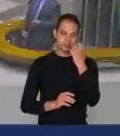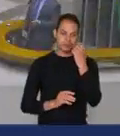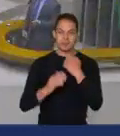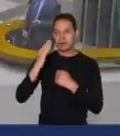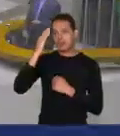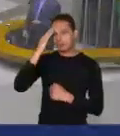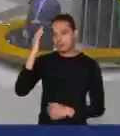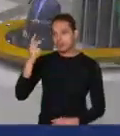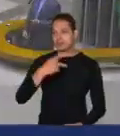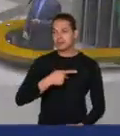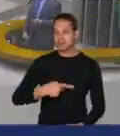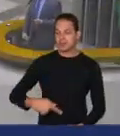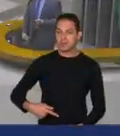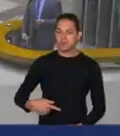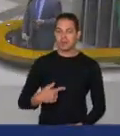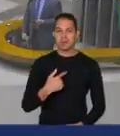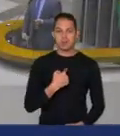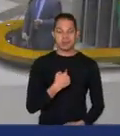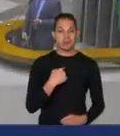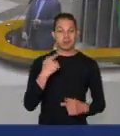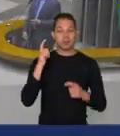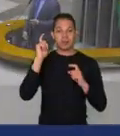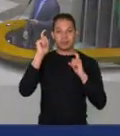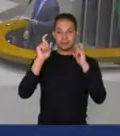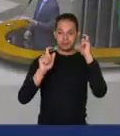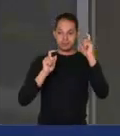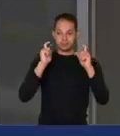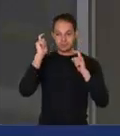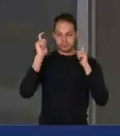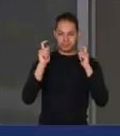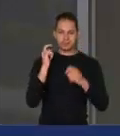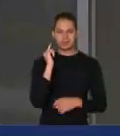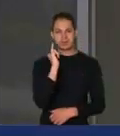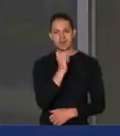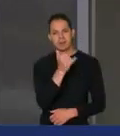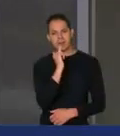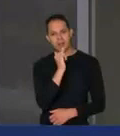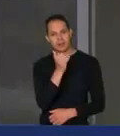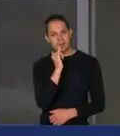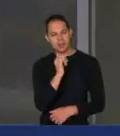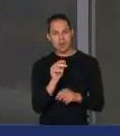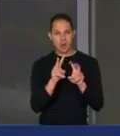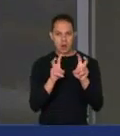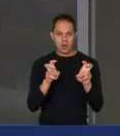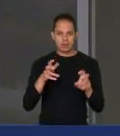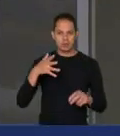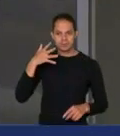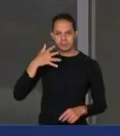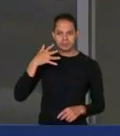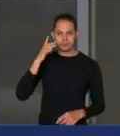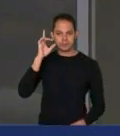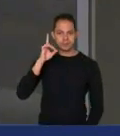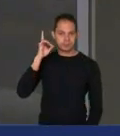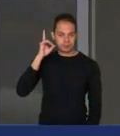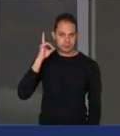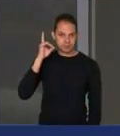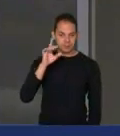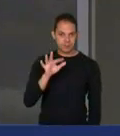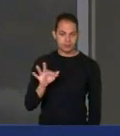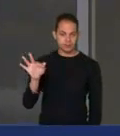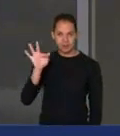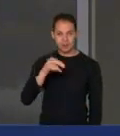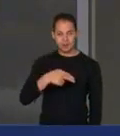Me preocupa, muito me preocupa as narrativas criadas em torno do pronunciamento do deputado federal